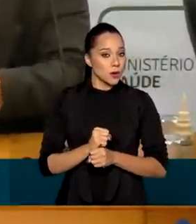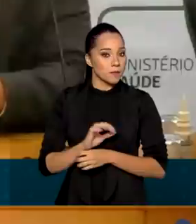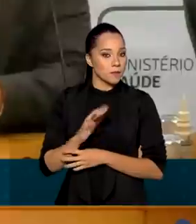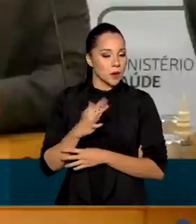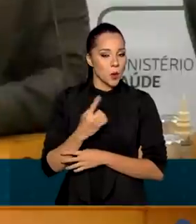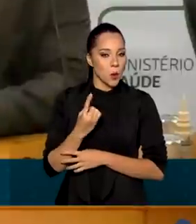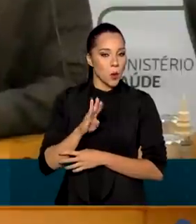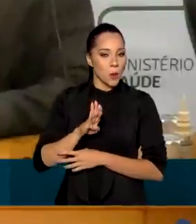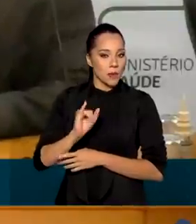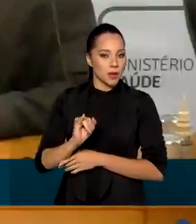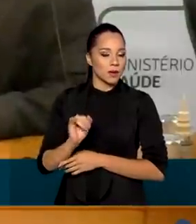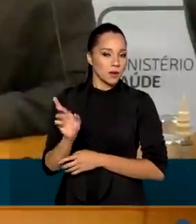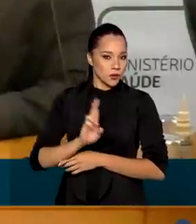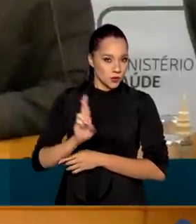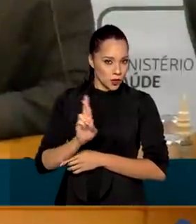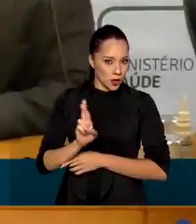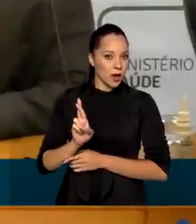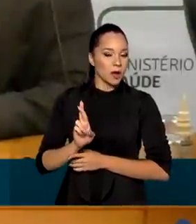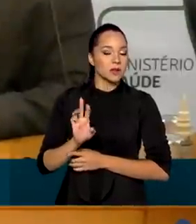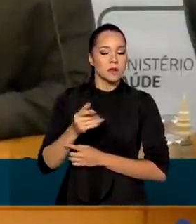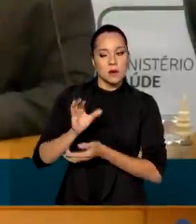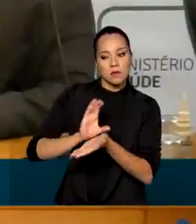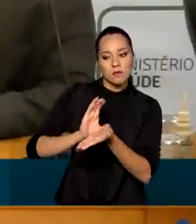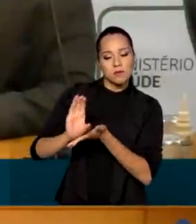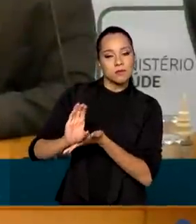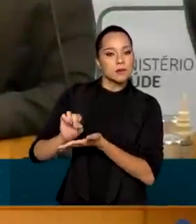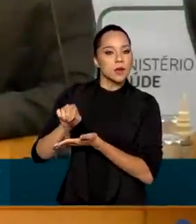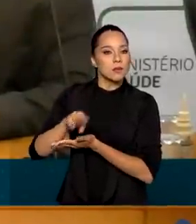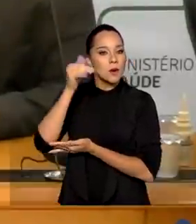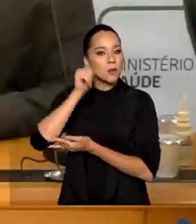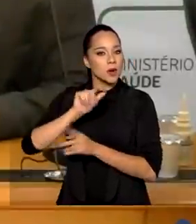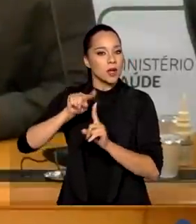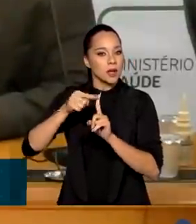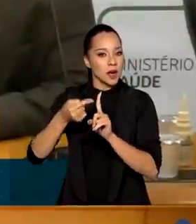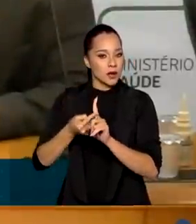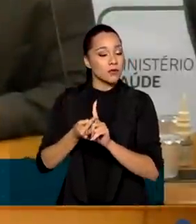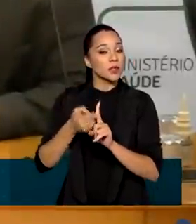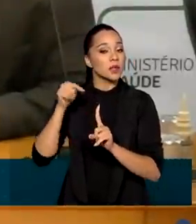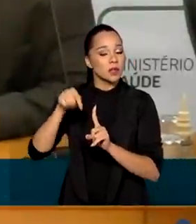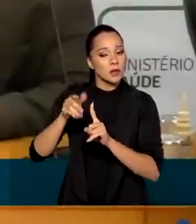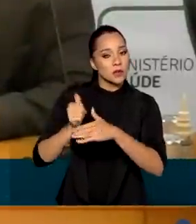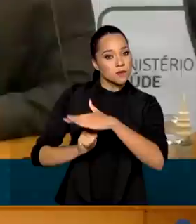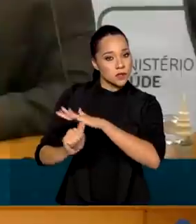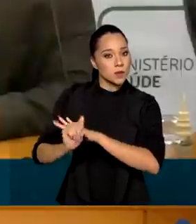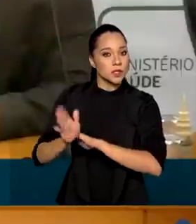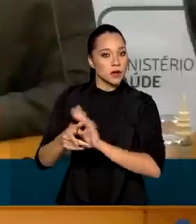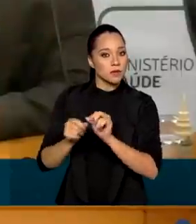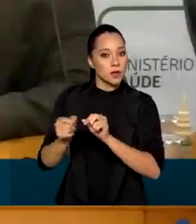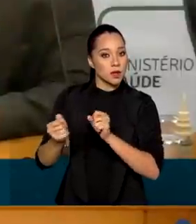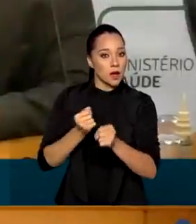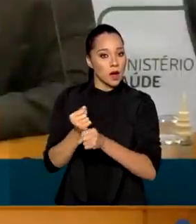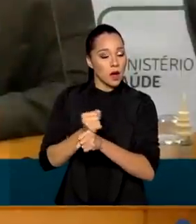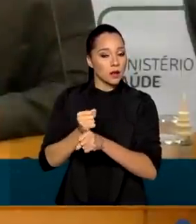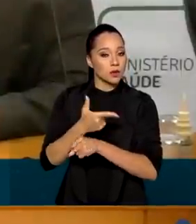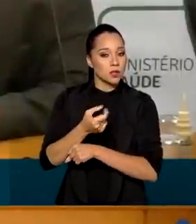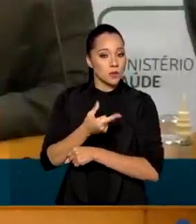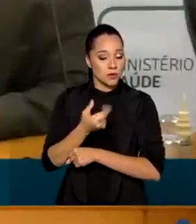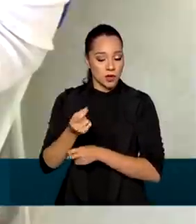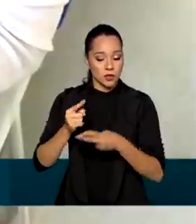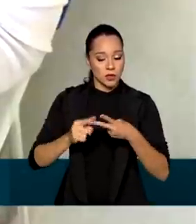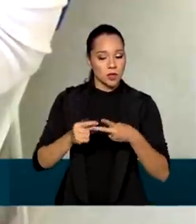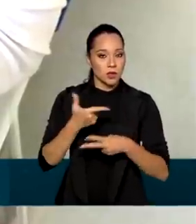um bilhão de reais destinado para as gestantes, considerando os investimentos feitos em 2020 e